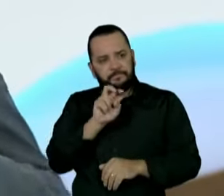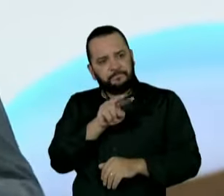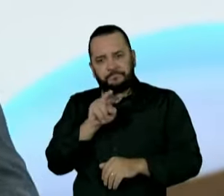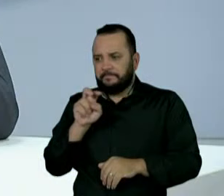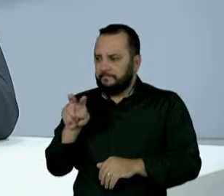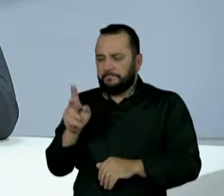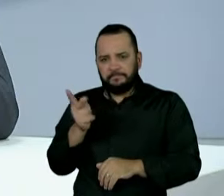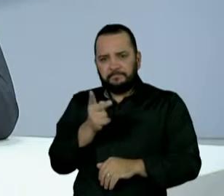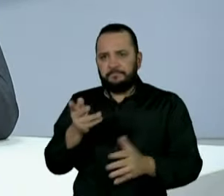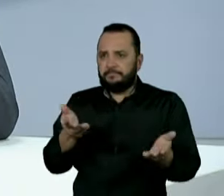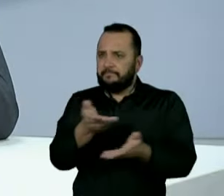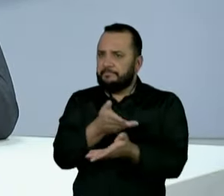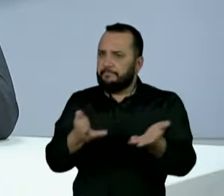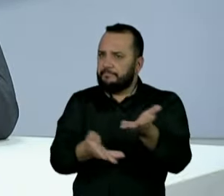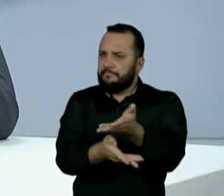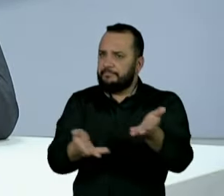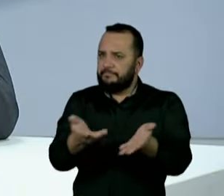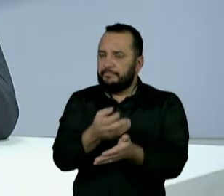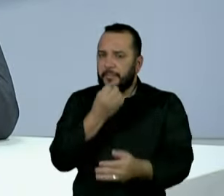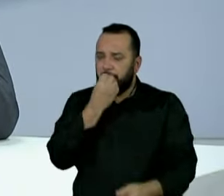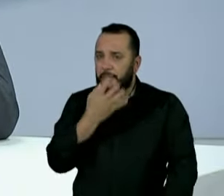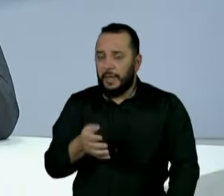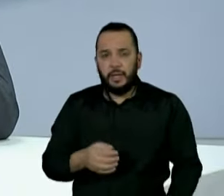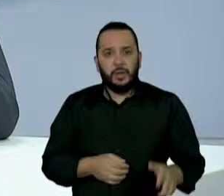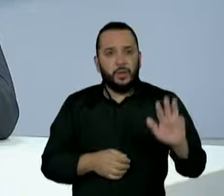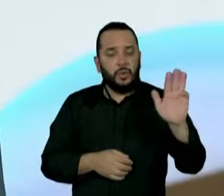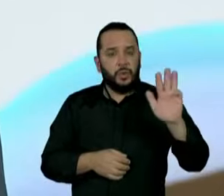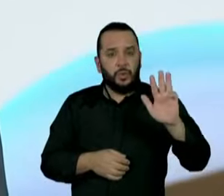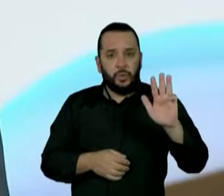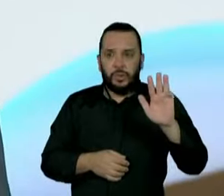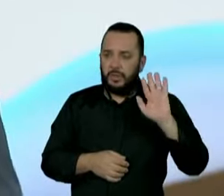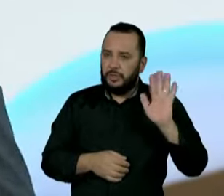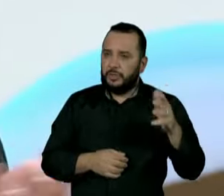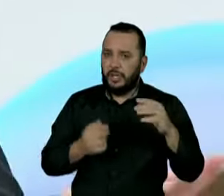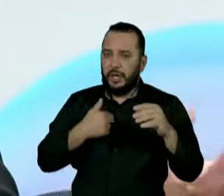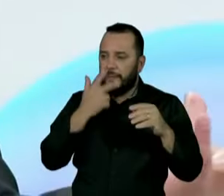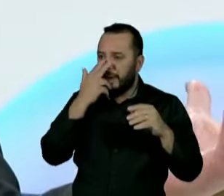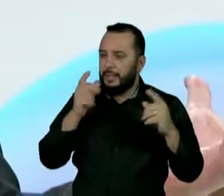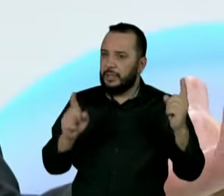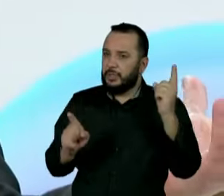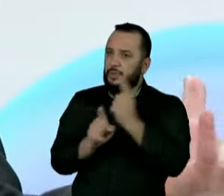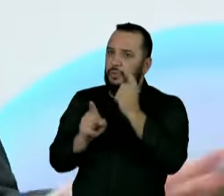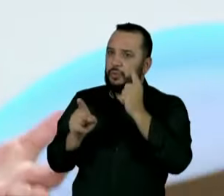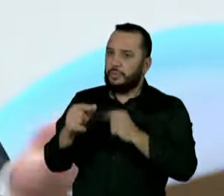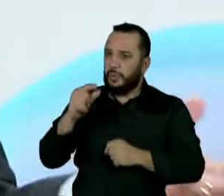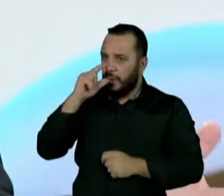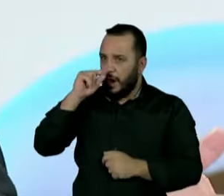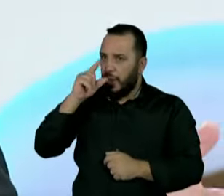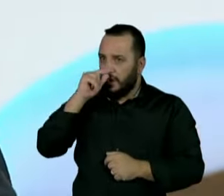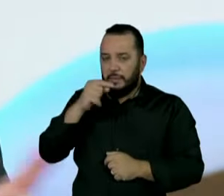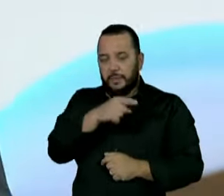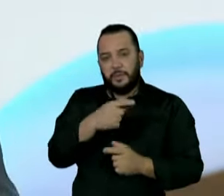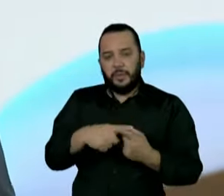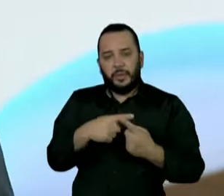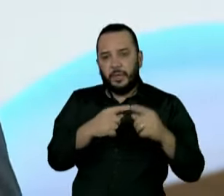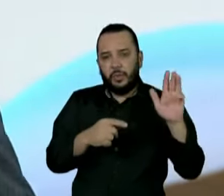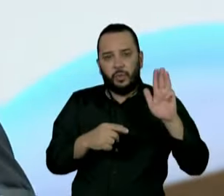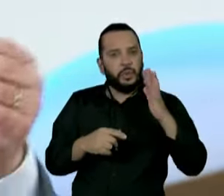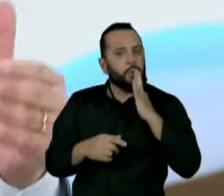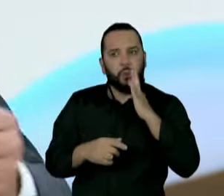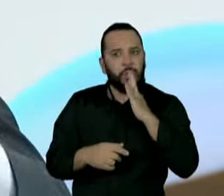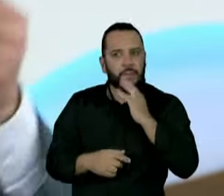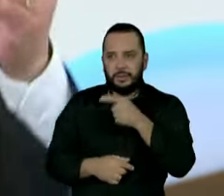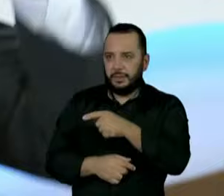Eles estão numa convivência muito harmônica. O Lula meio que descobriu o Alckmin, porque ele não conhecia, naturalmente,